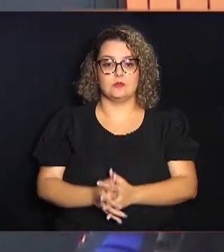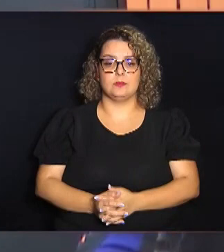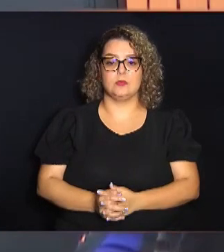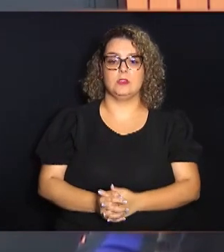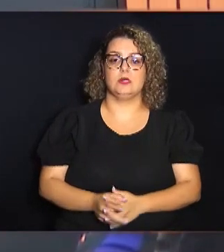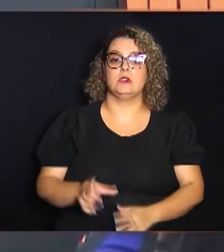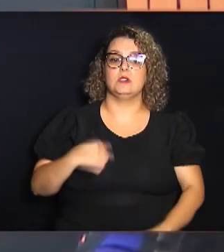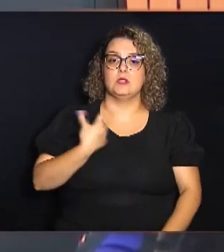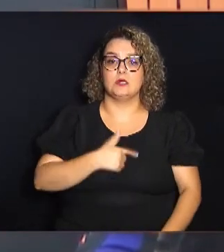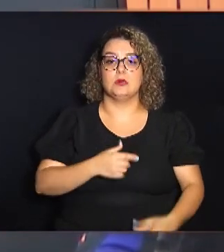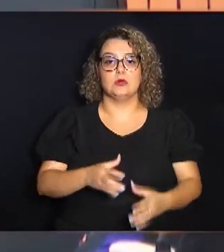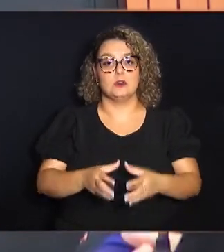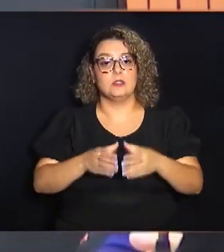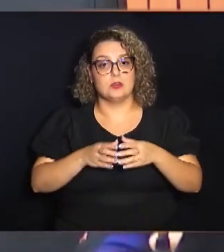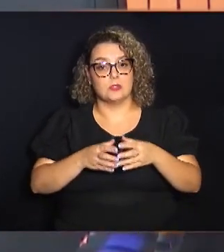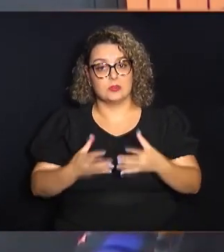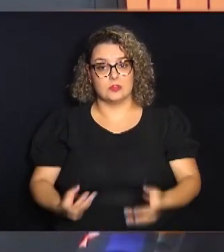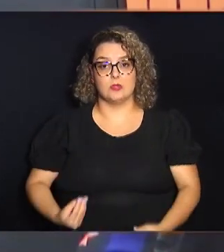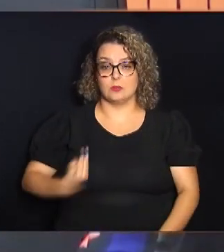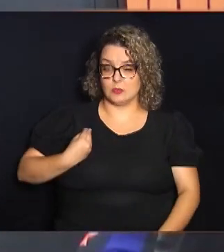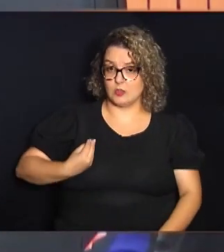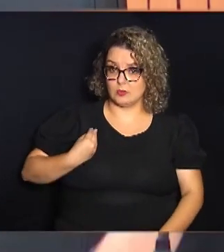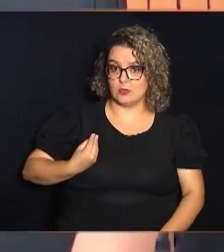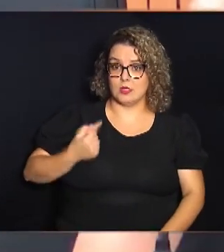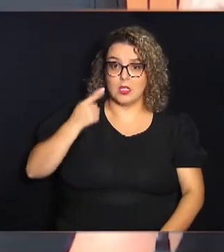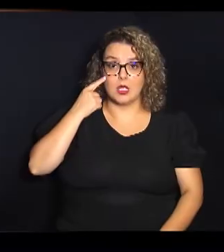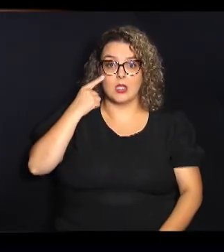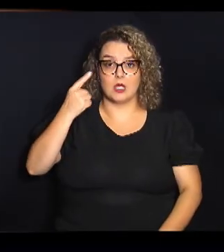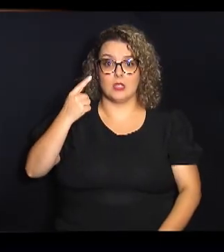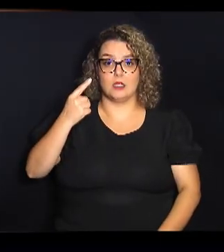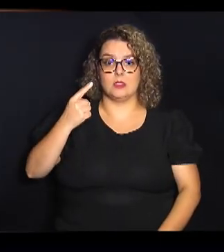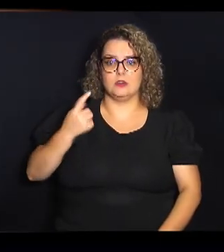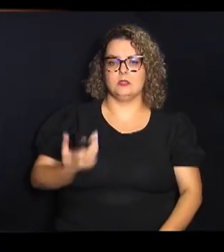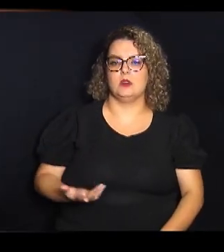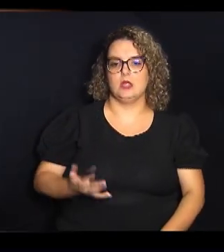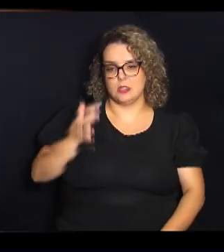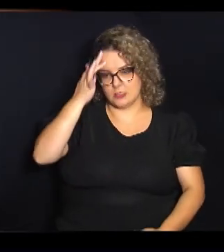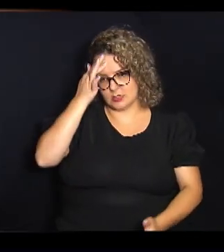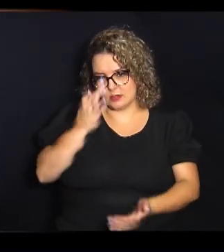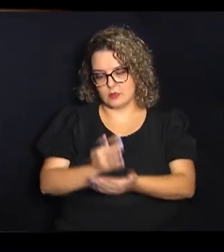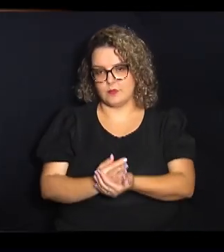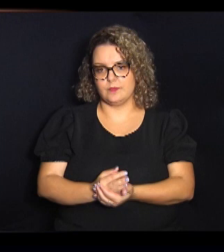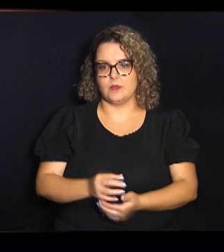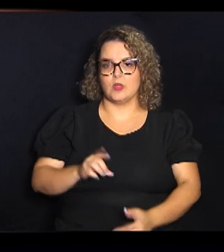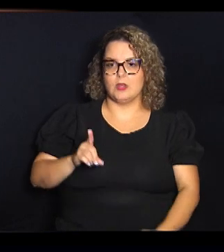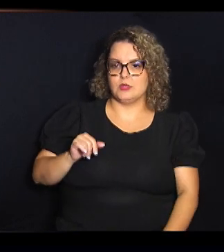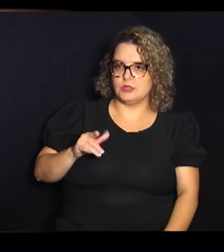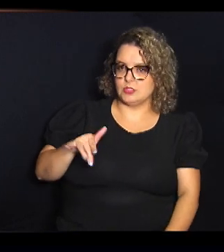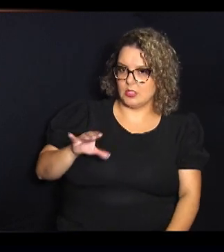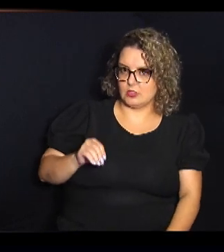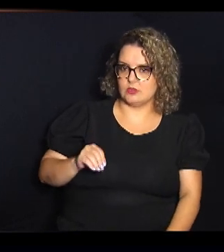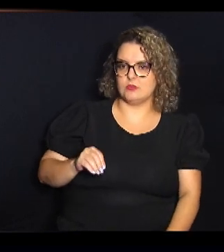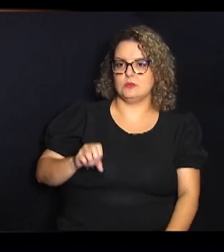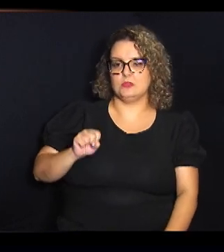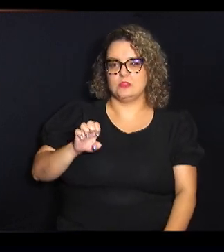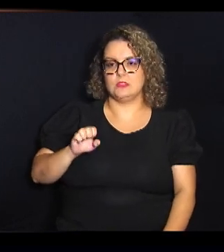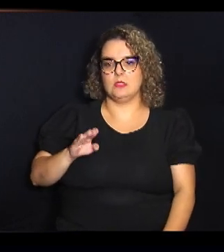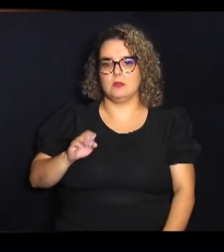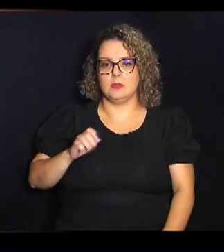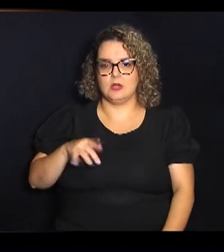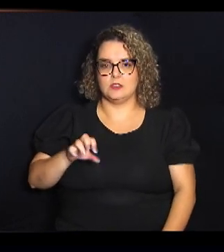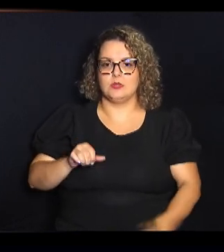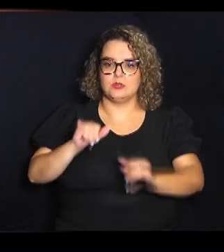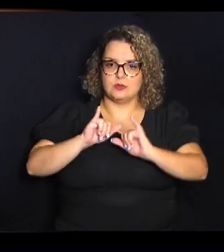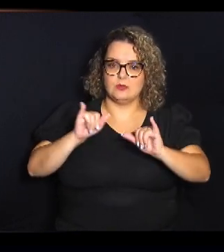a dimensão social da nossa fé. O diácono Sebastião Roberto de Abreu divulgou um vídeo da campanha deste